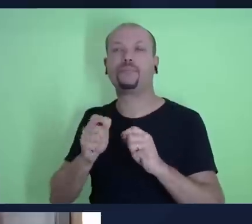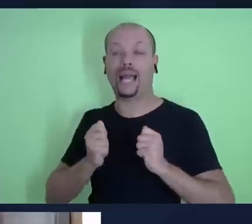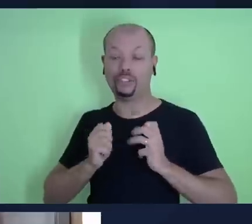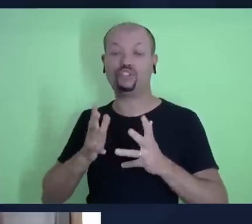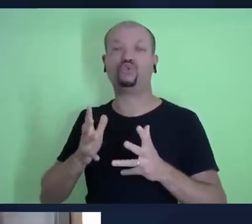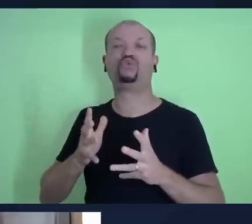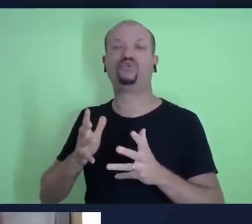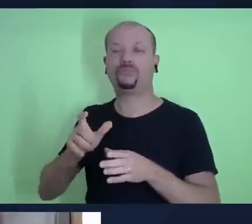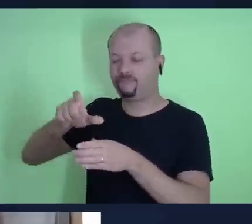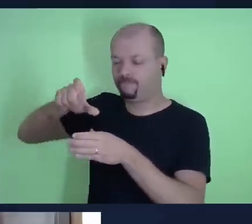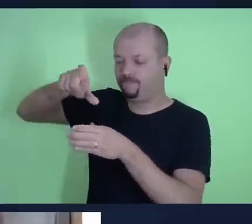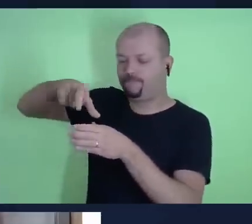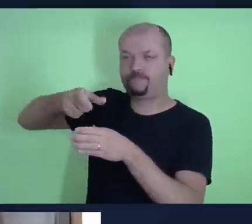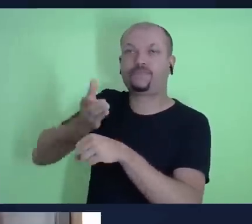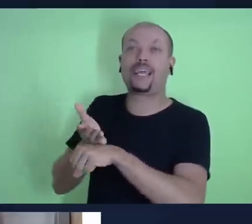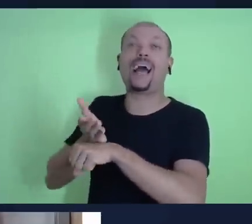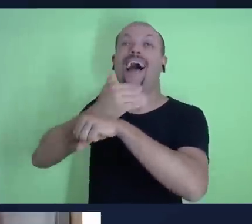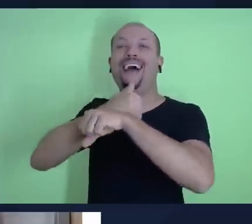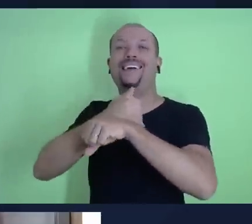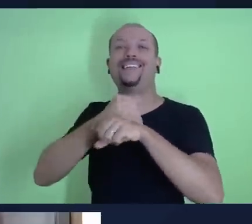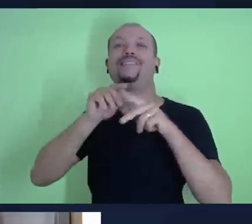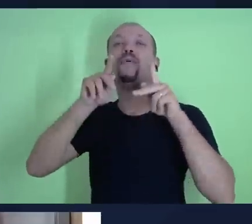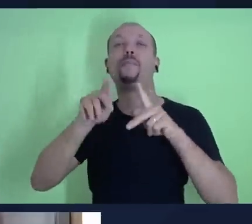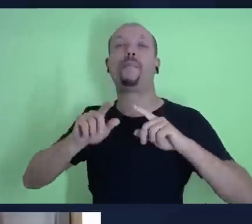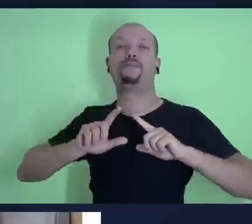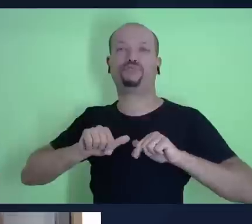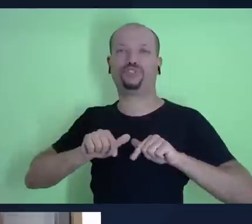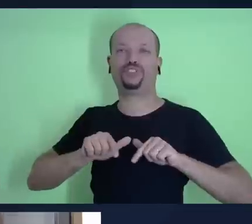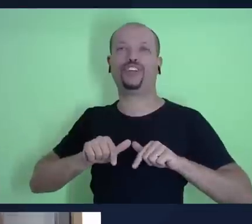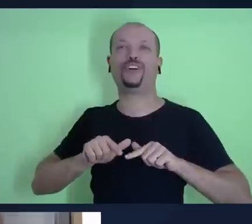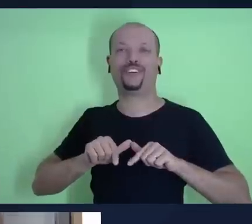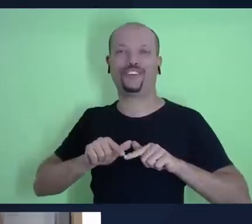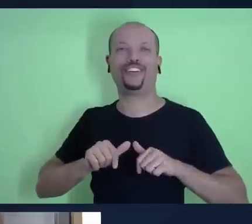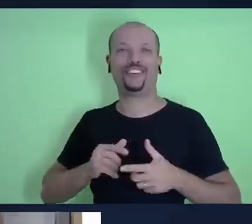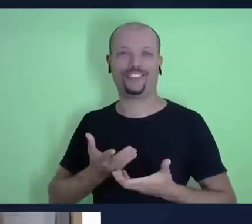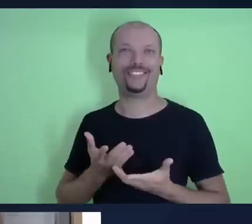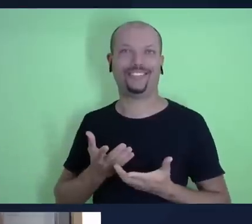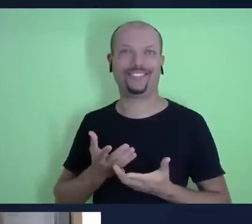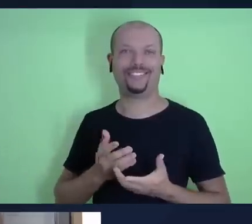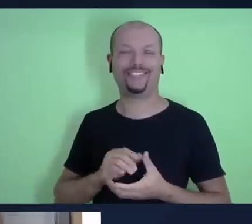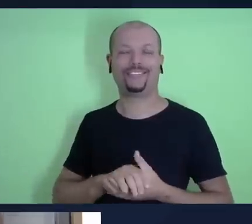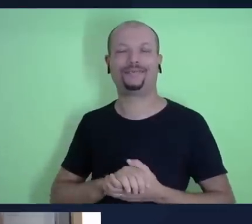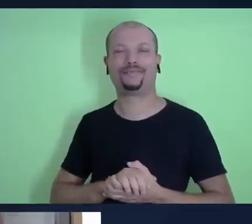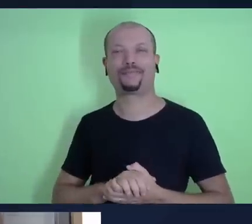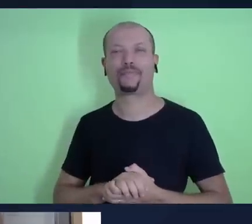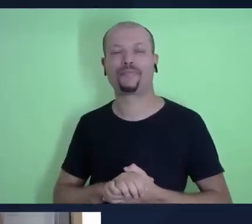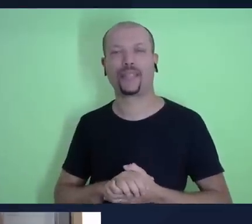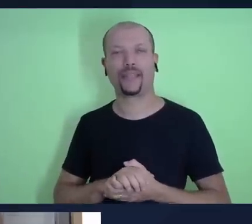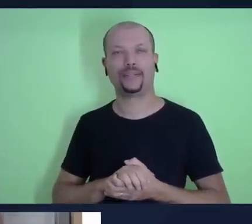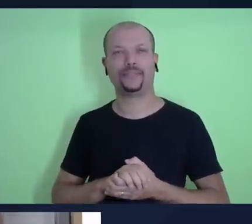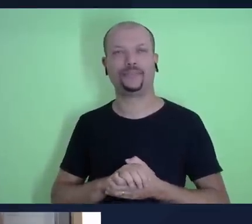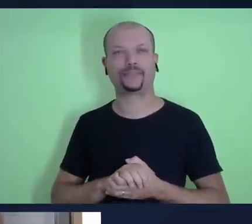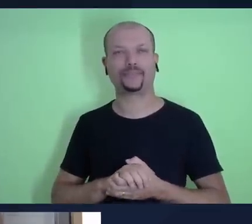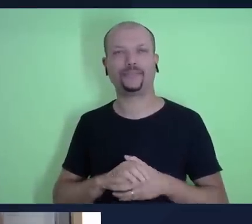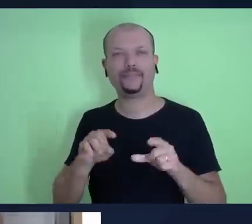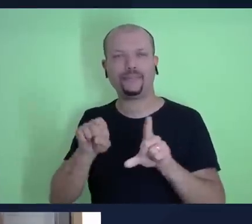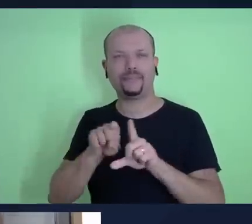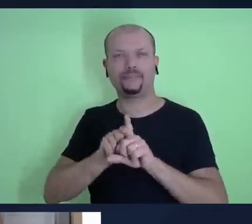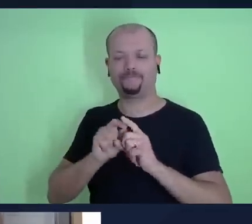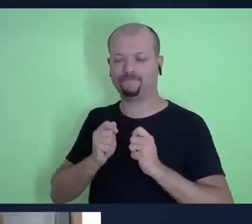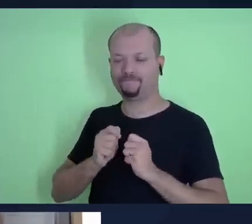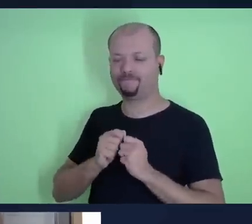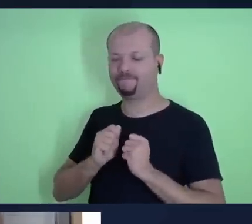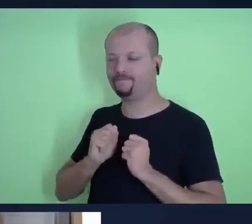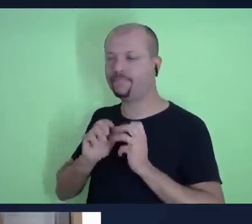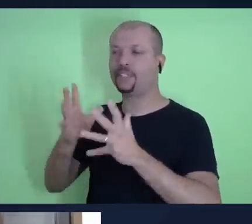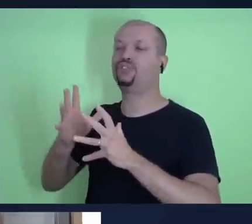é anterior ao povo de Israel, certo? Ele está relacionado com uma atitude de reconhecer